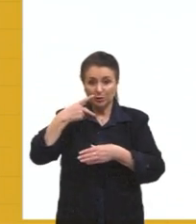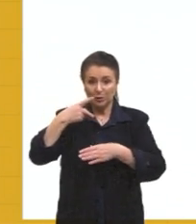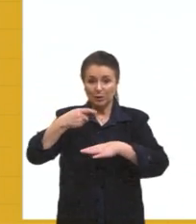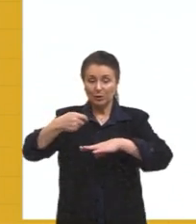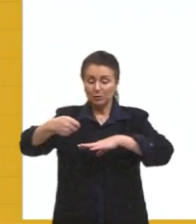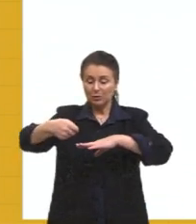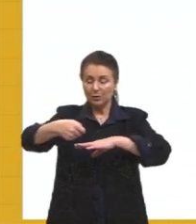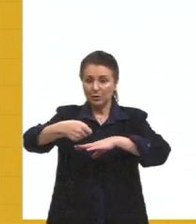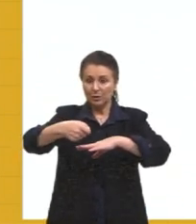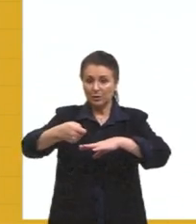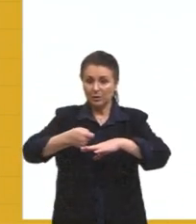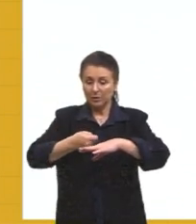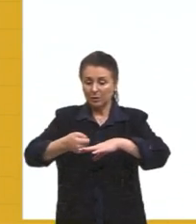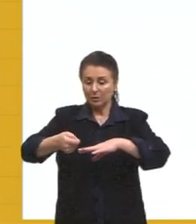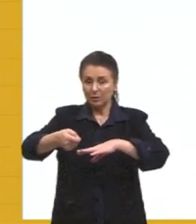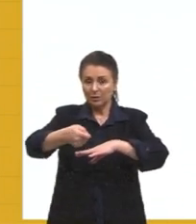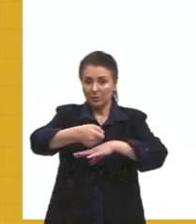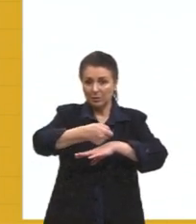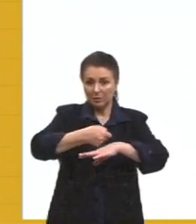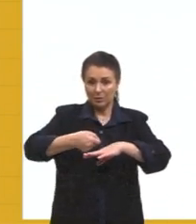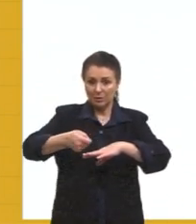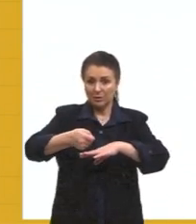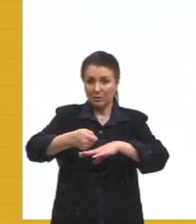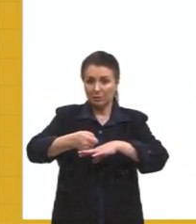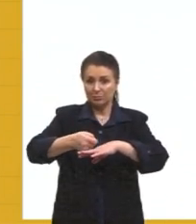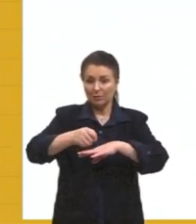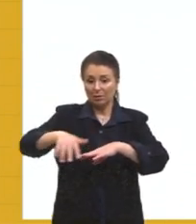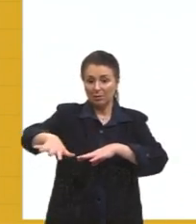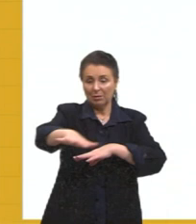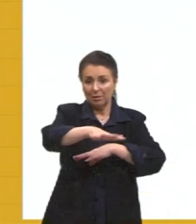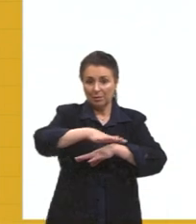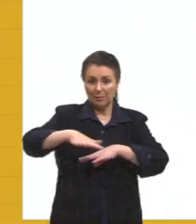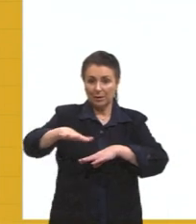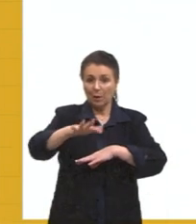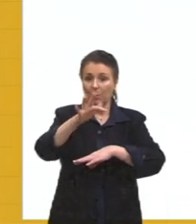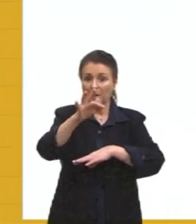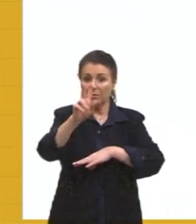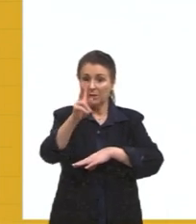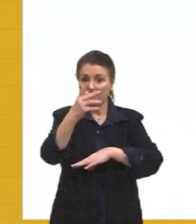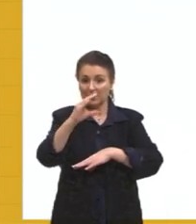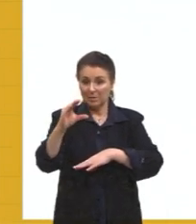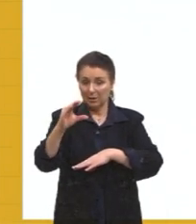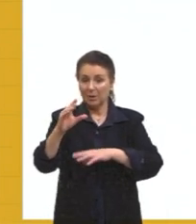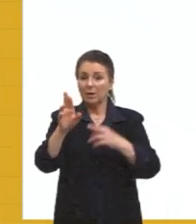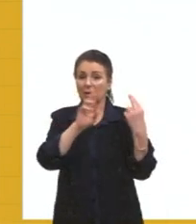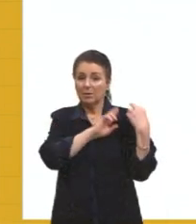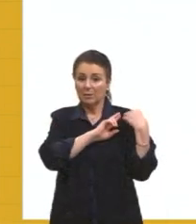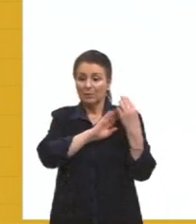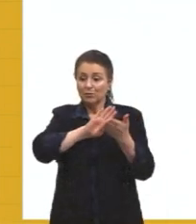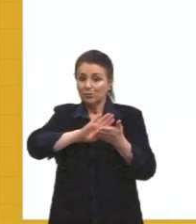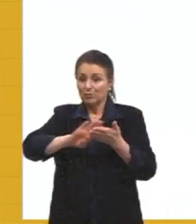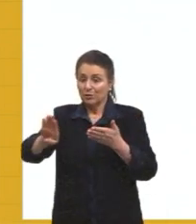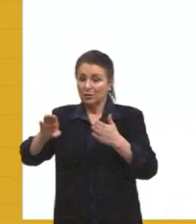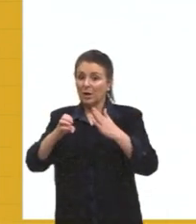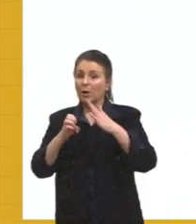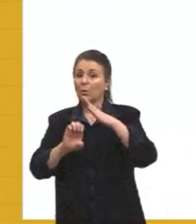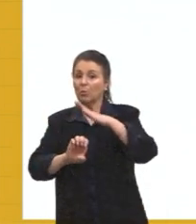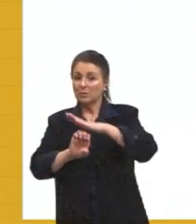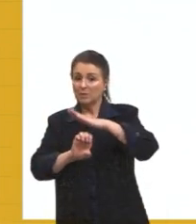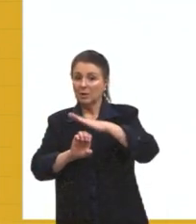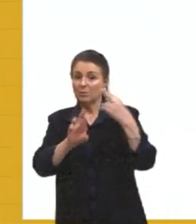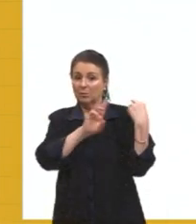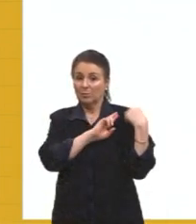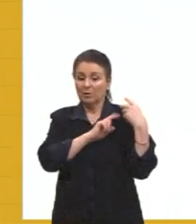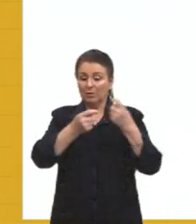justamente liderado pelo Fernando Henrique Cardoso, Tira o Estado da economia, Entrando aí com